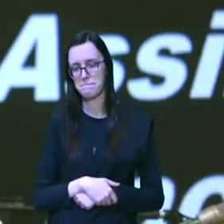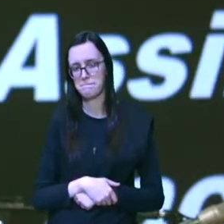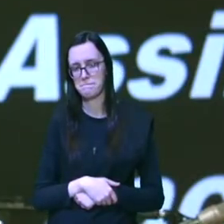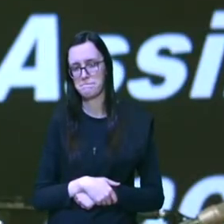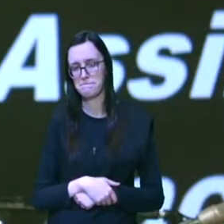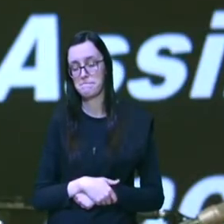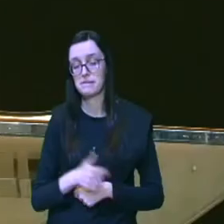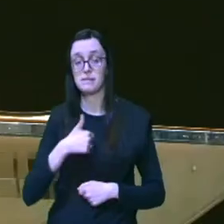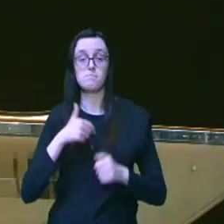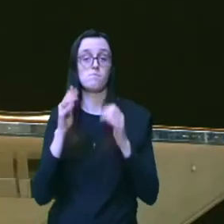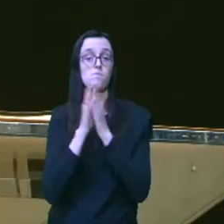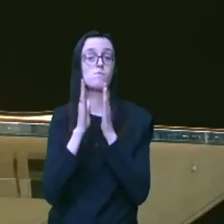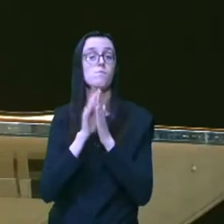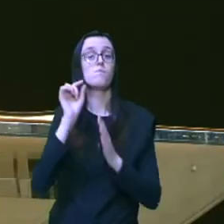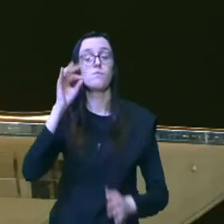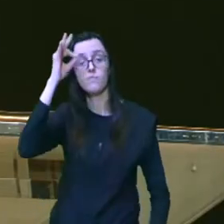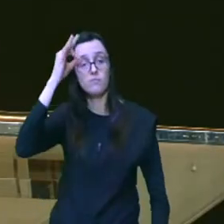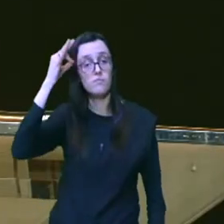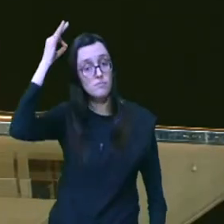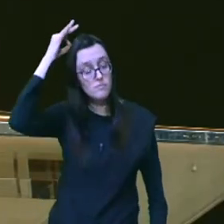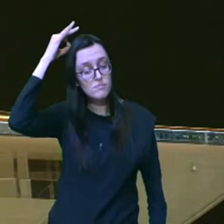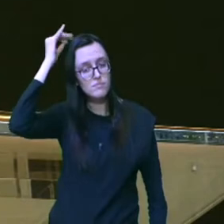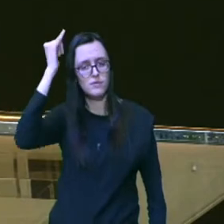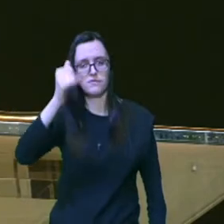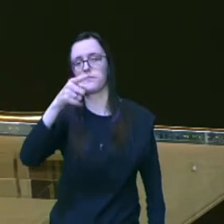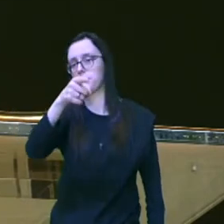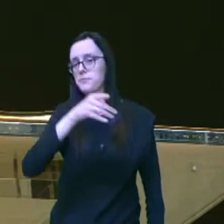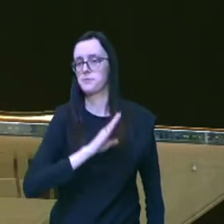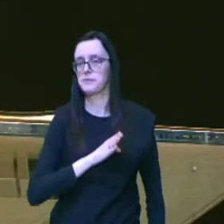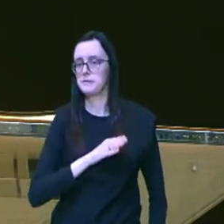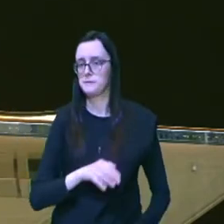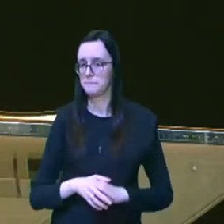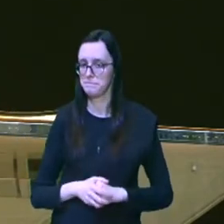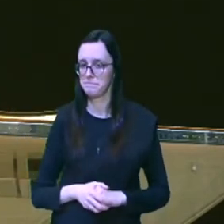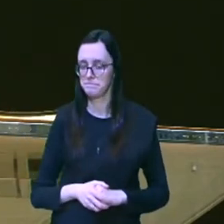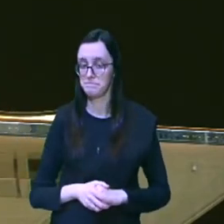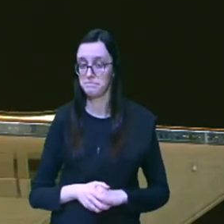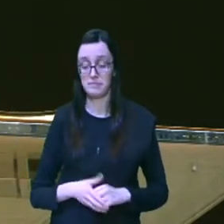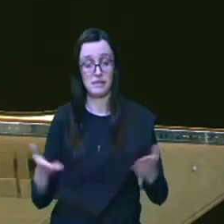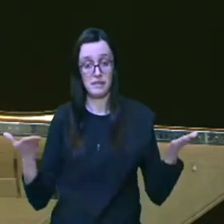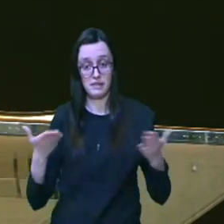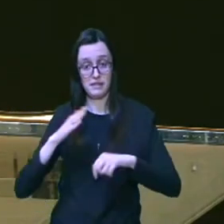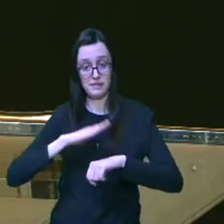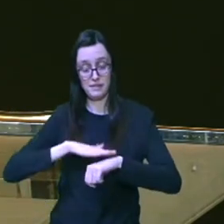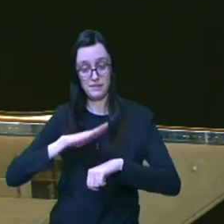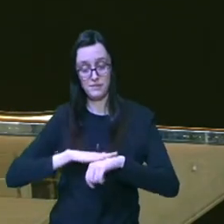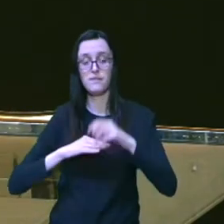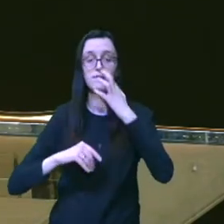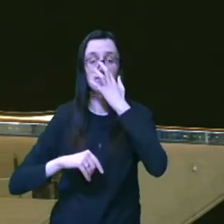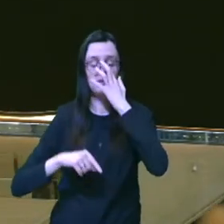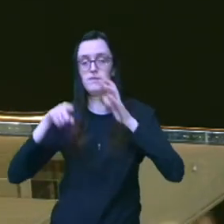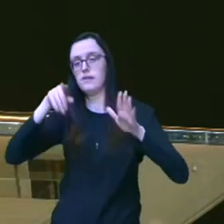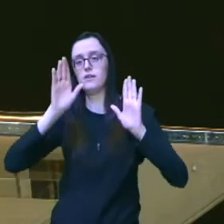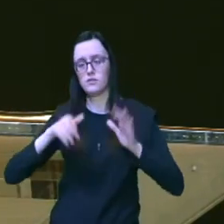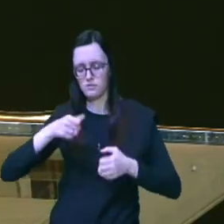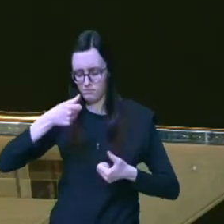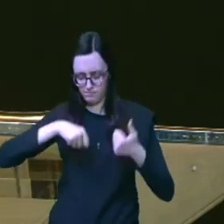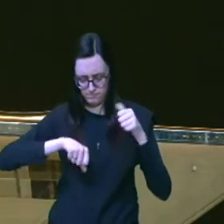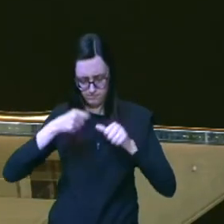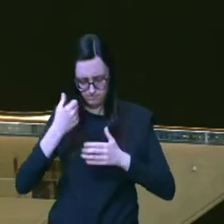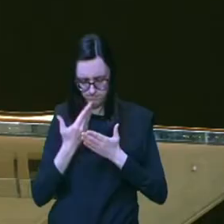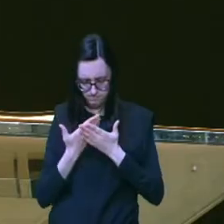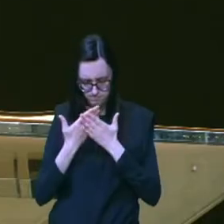a minha oração é que o Espírito Santo tenha falado ao seu coração e nesse tempo aqui você fez uma avaliação